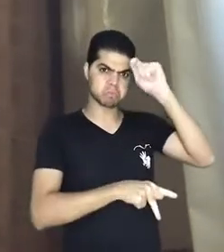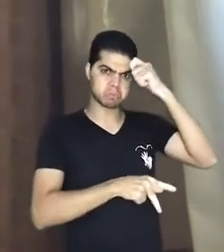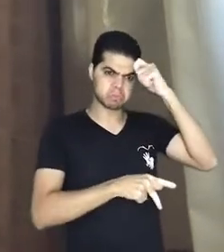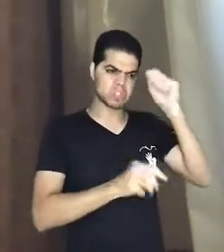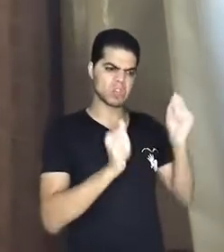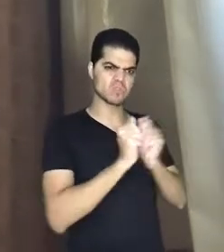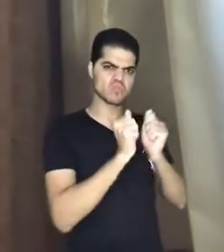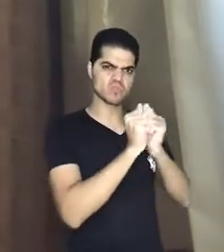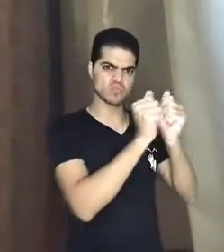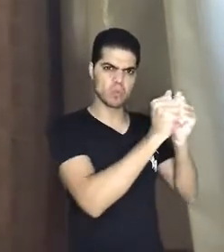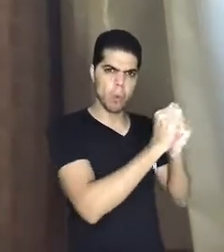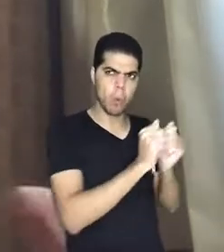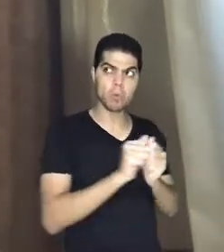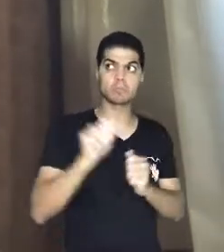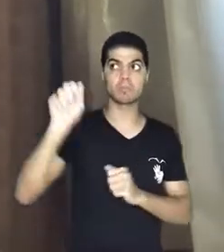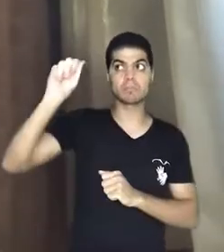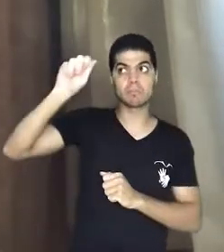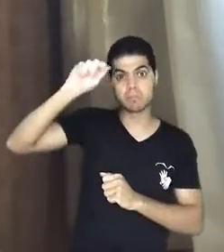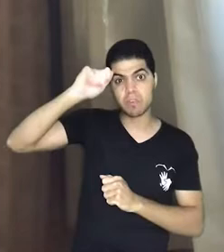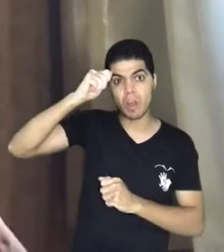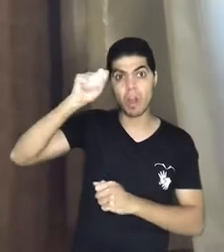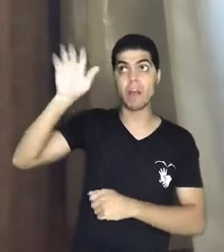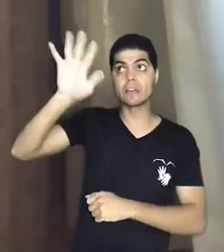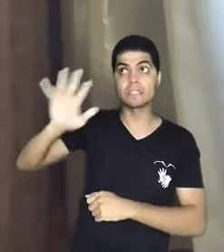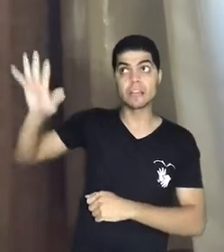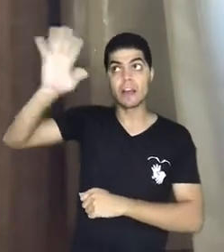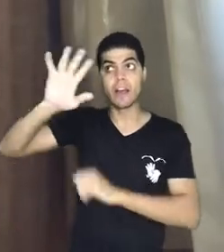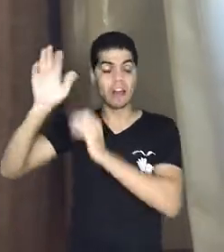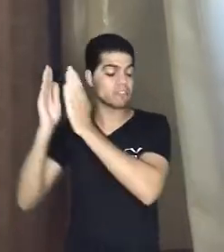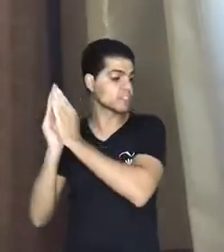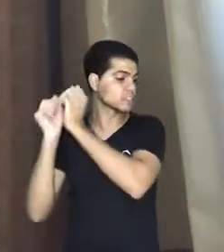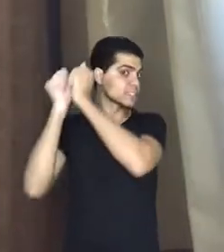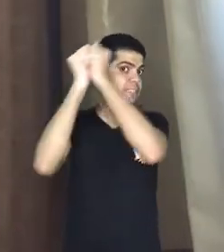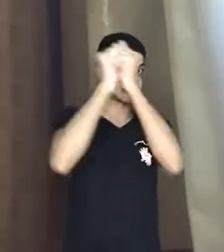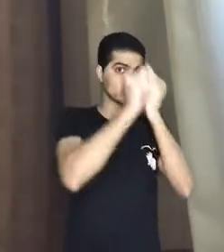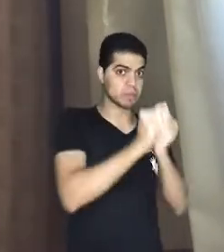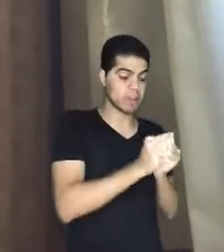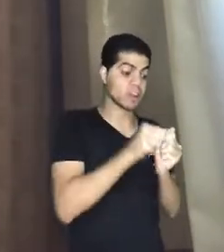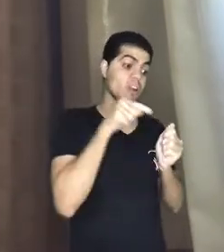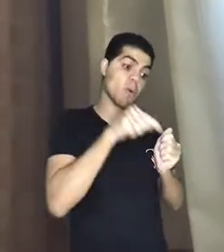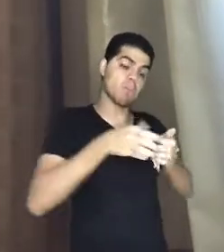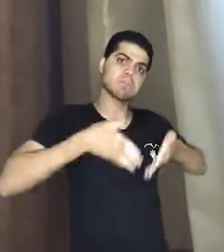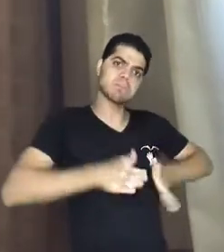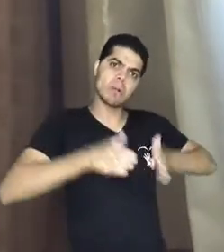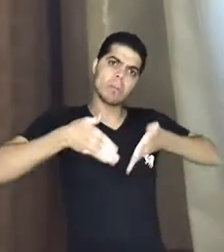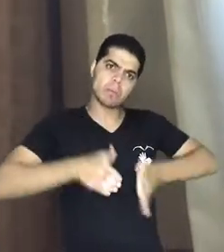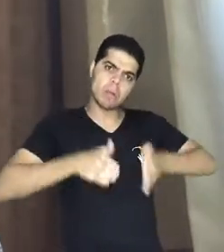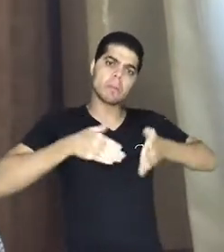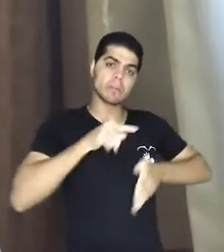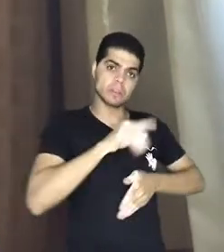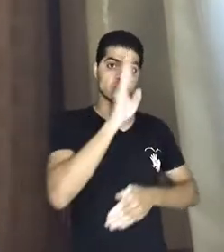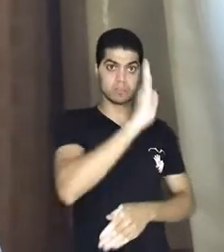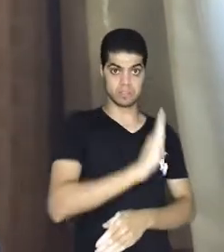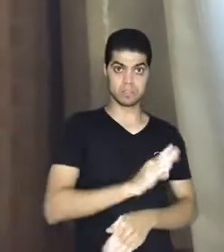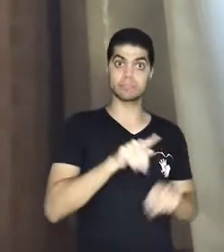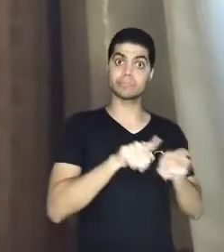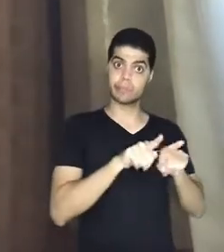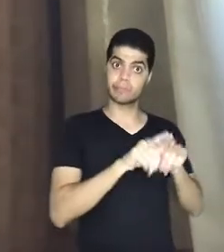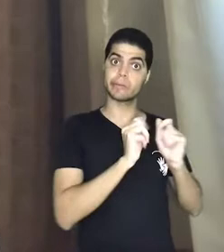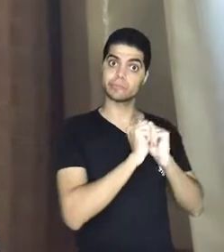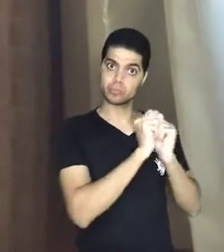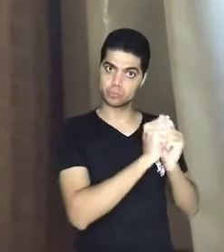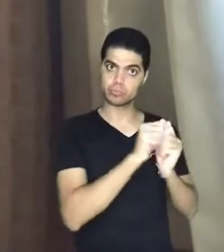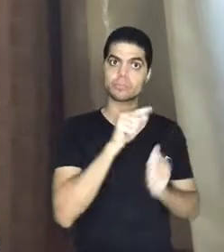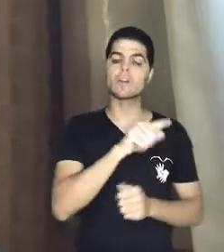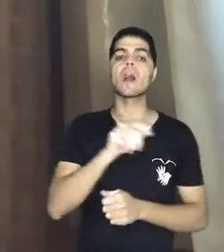escravizados, africanos ou nascidos no recém-criado do Brasil. A professora Iné Lopes cita Luiz Felipe Alencastro quando o